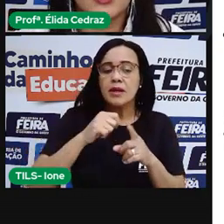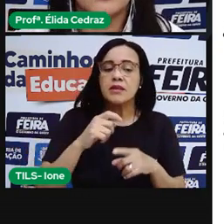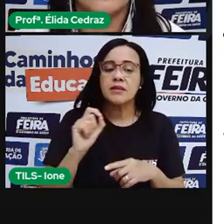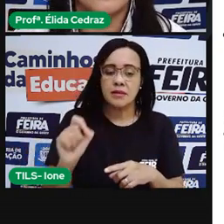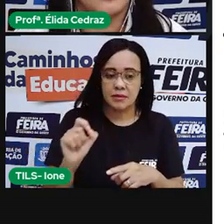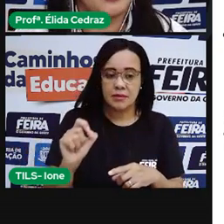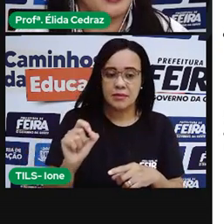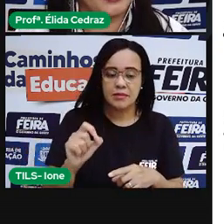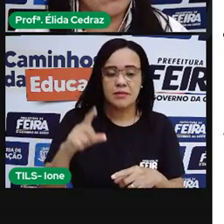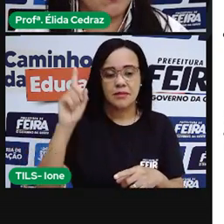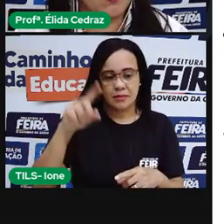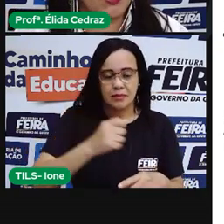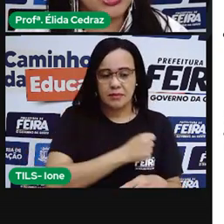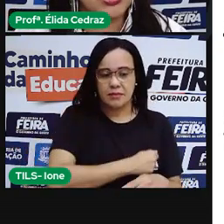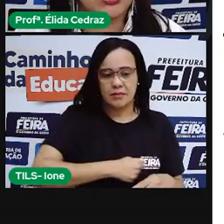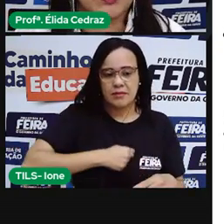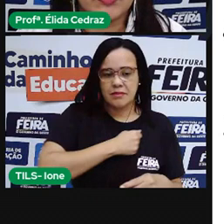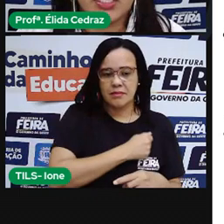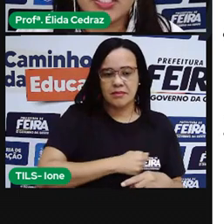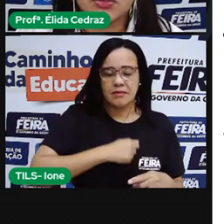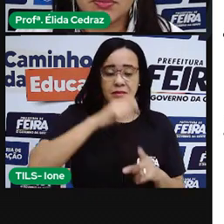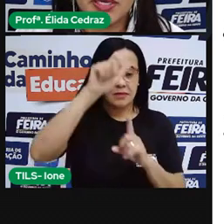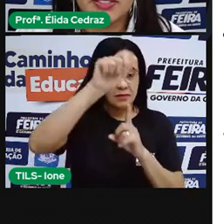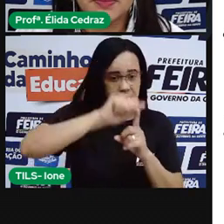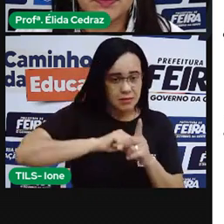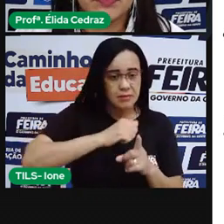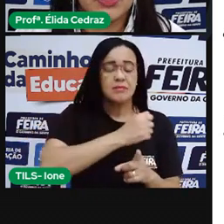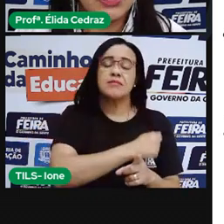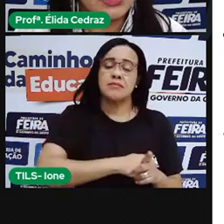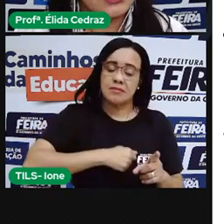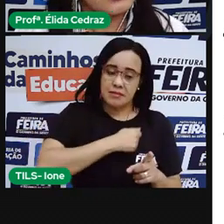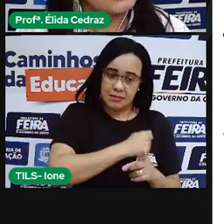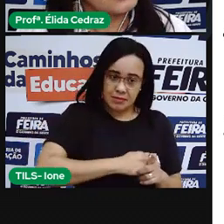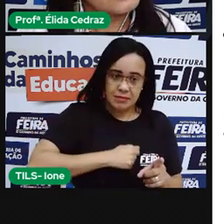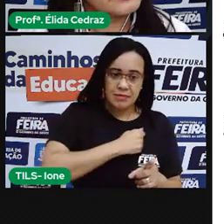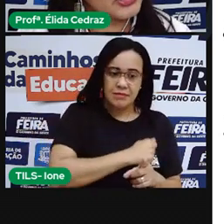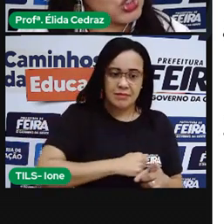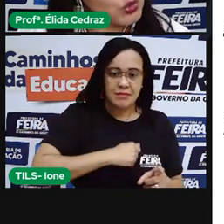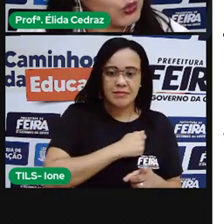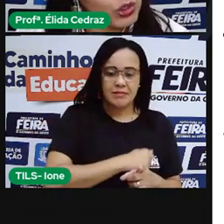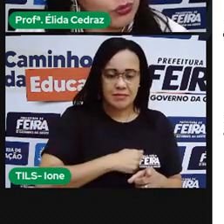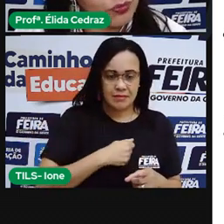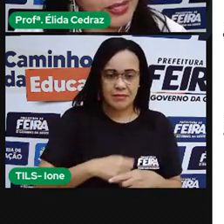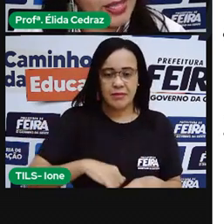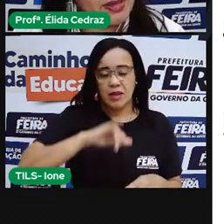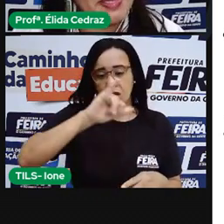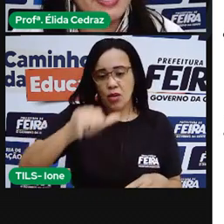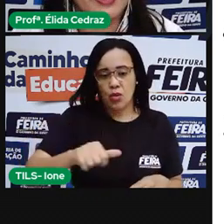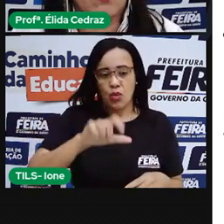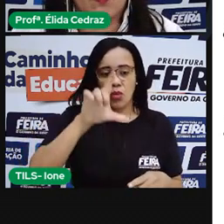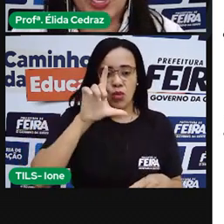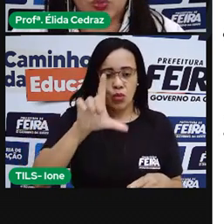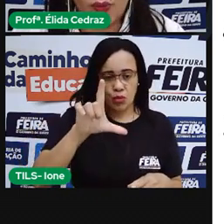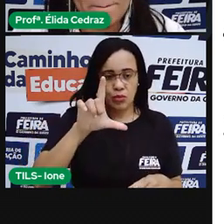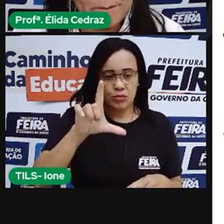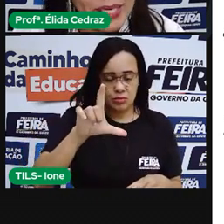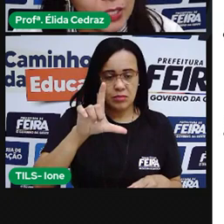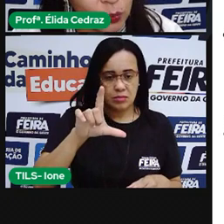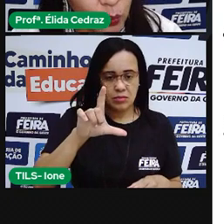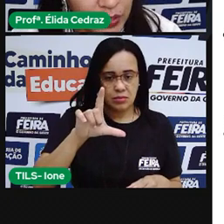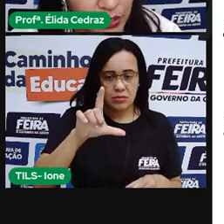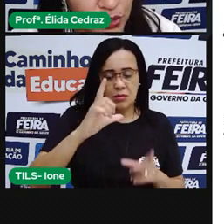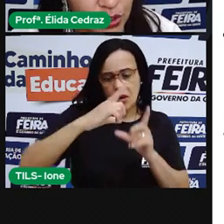de agosto. Isso mesmo. Se julho vai terminar com a Lua